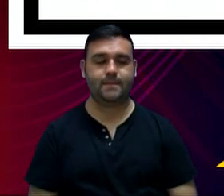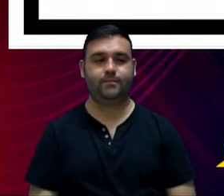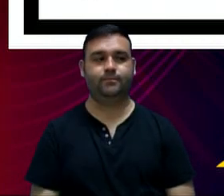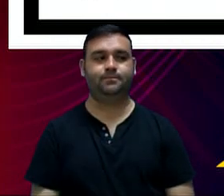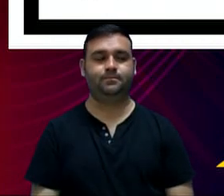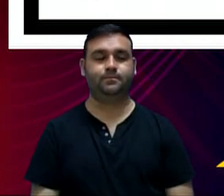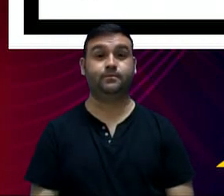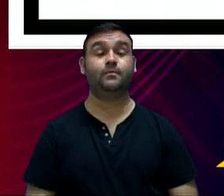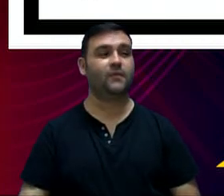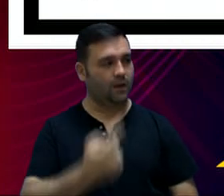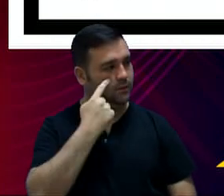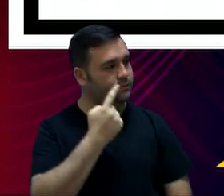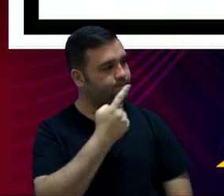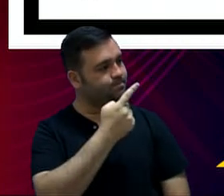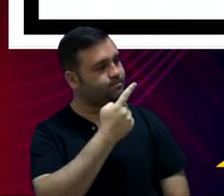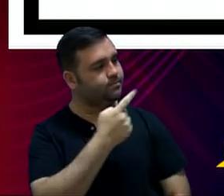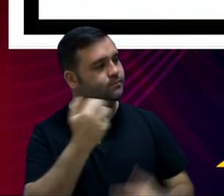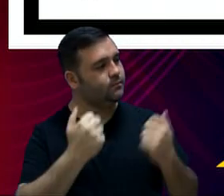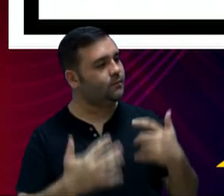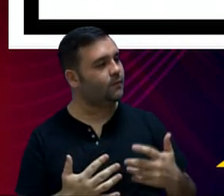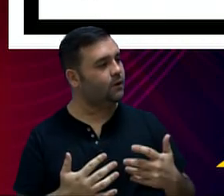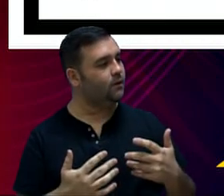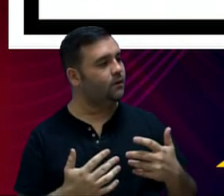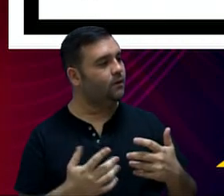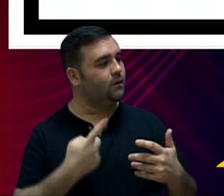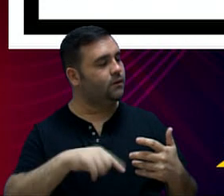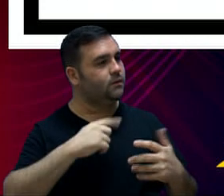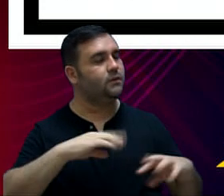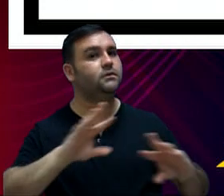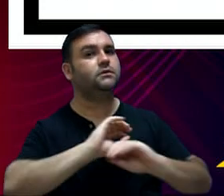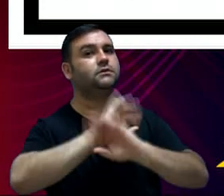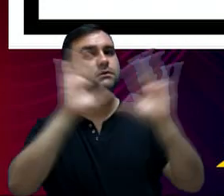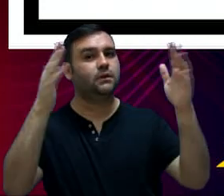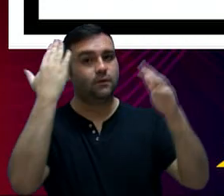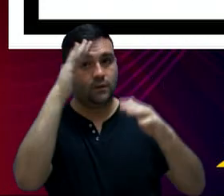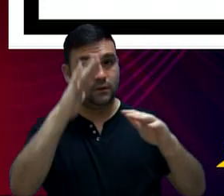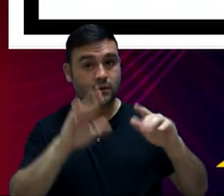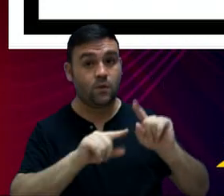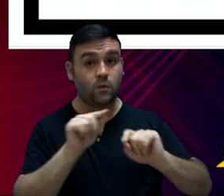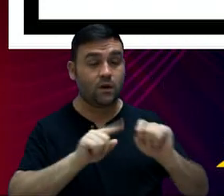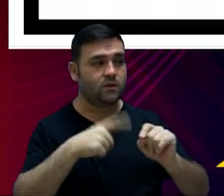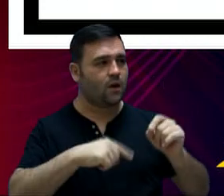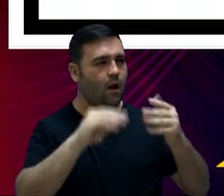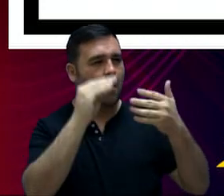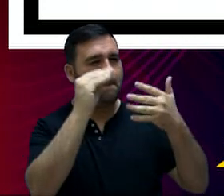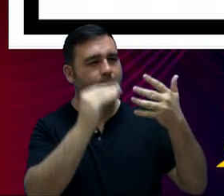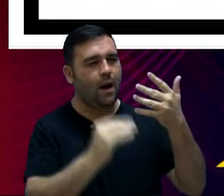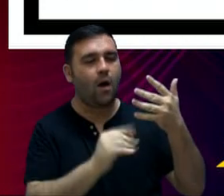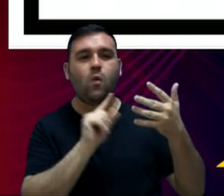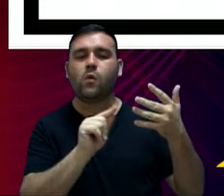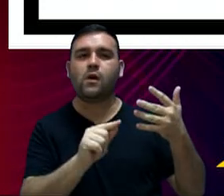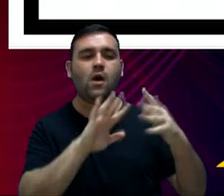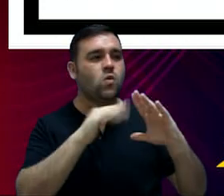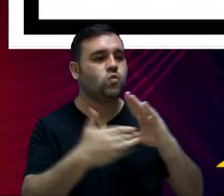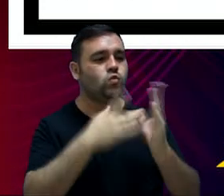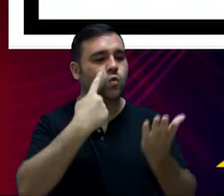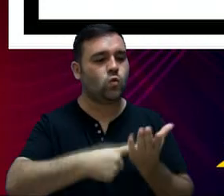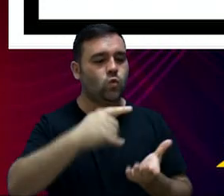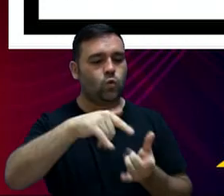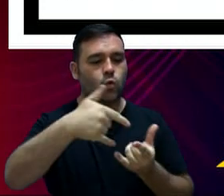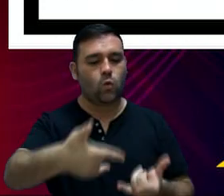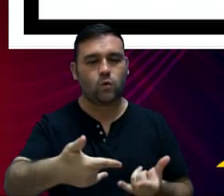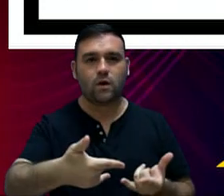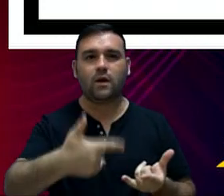Aqui, só para ficar bem mais transparente, nós relacionamos aqui todos os contratos